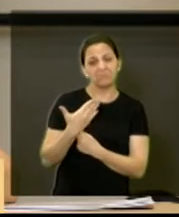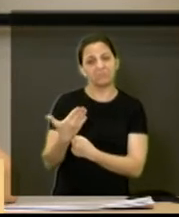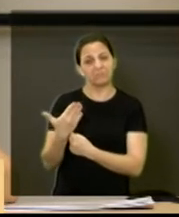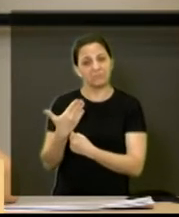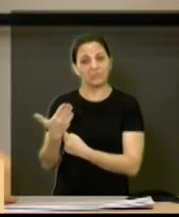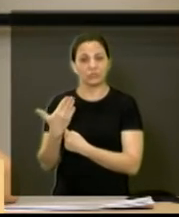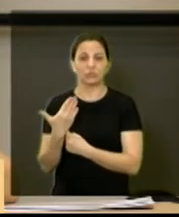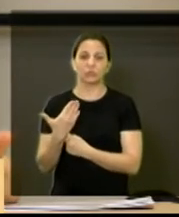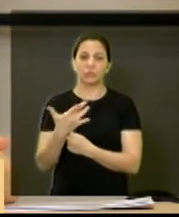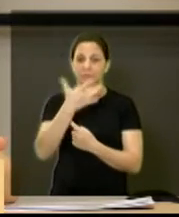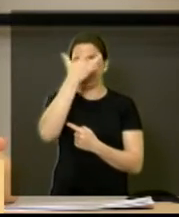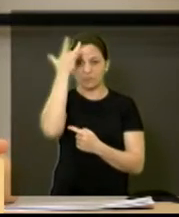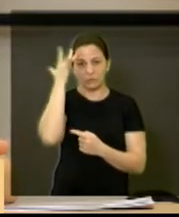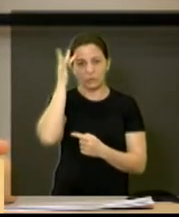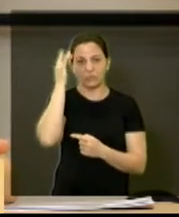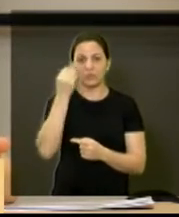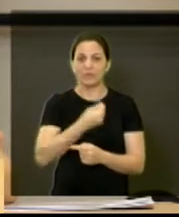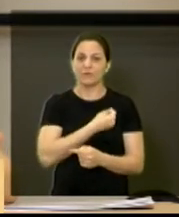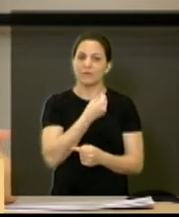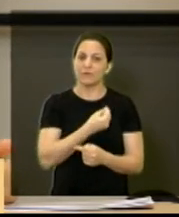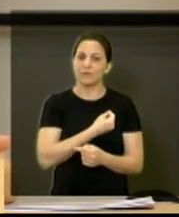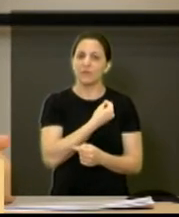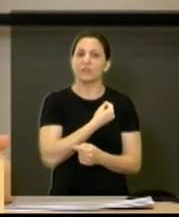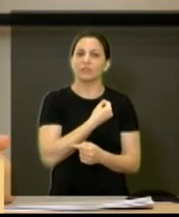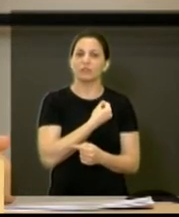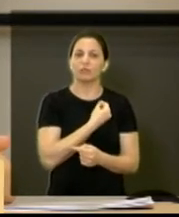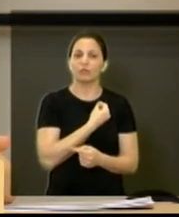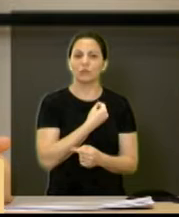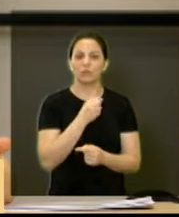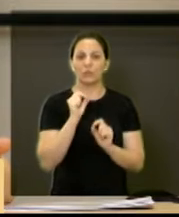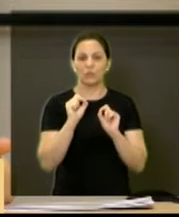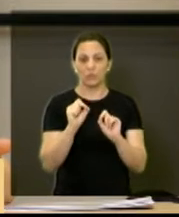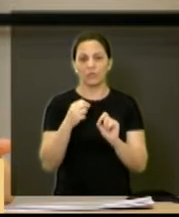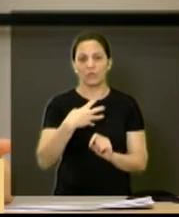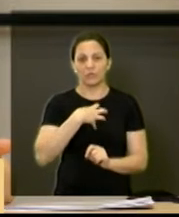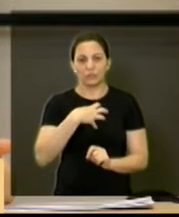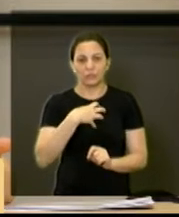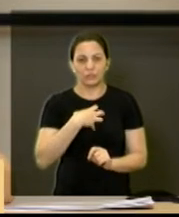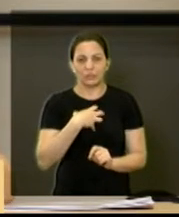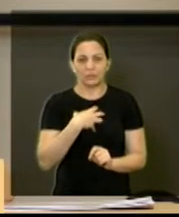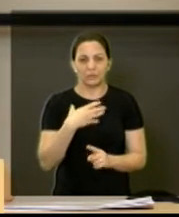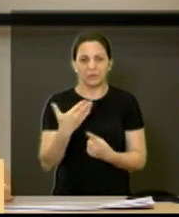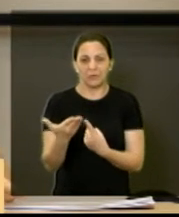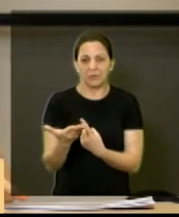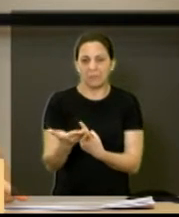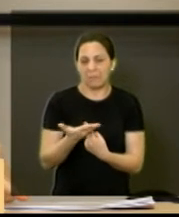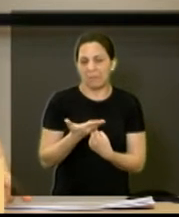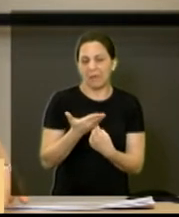eles acabam também sobrevivendo com esse tipo de ajuda.